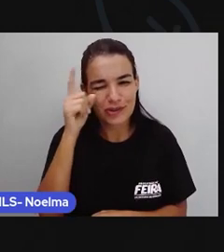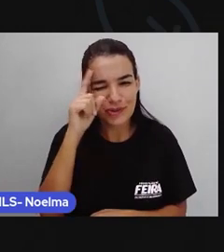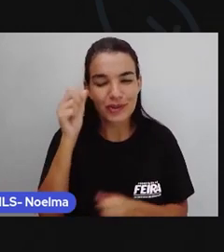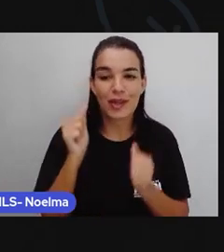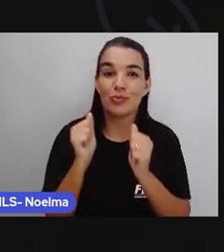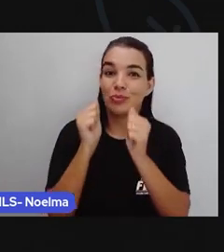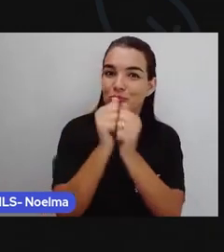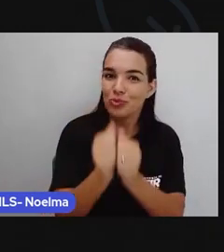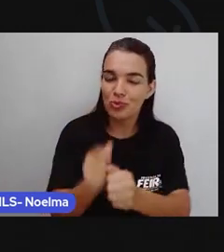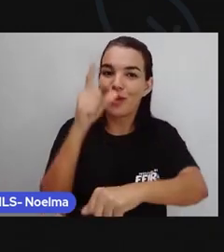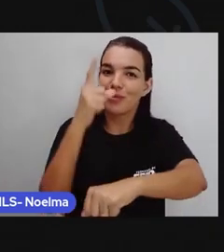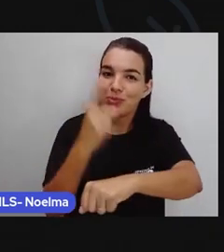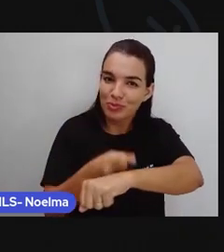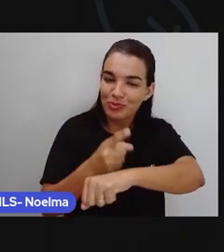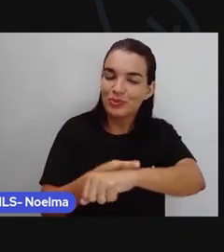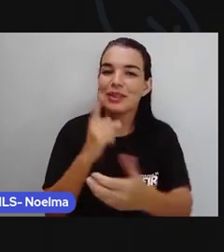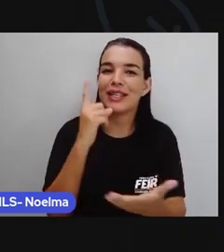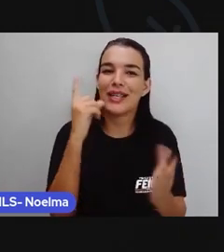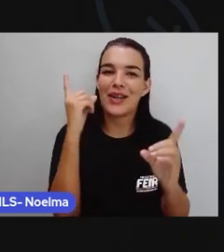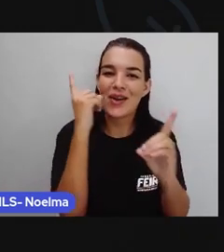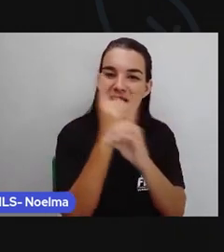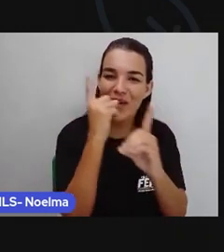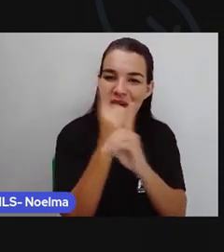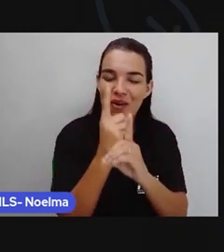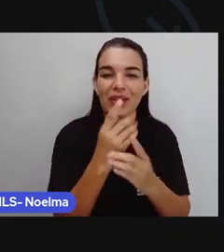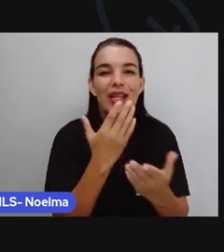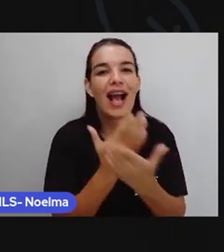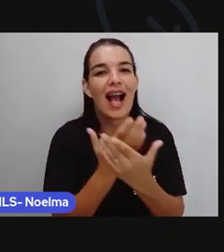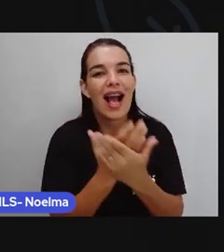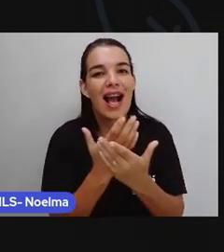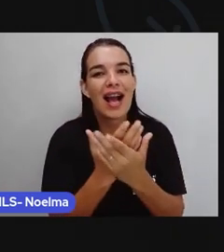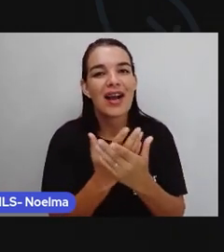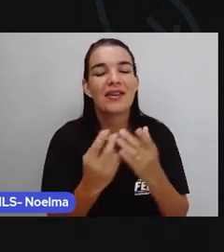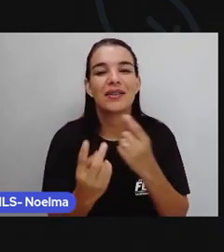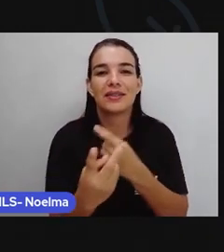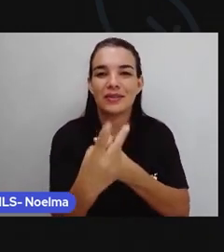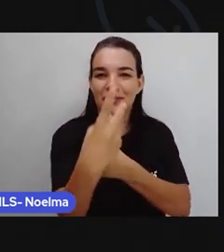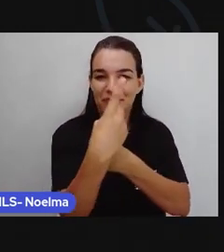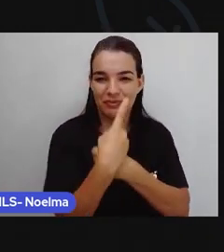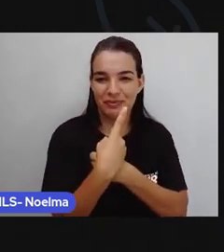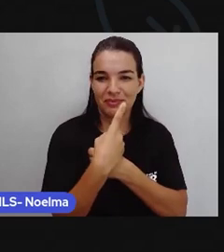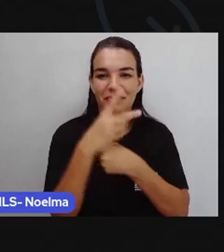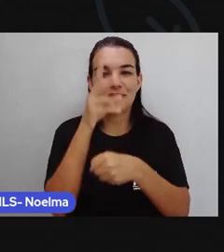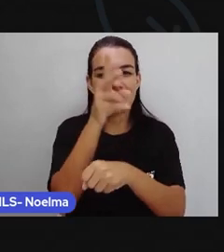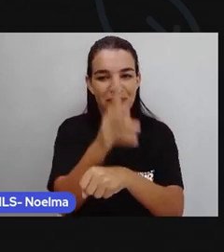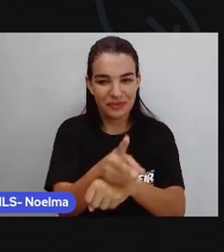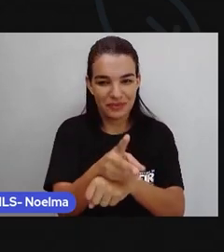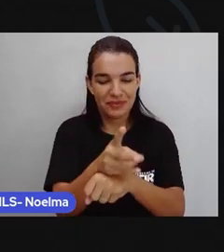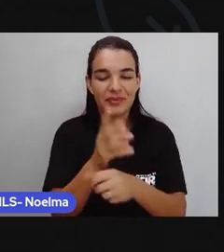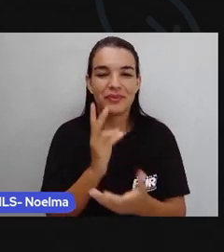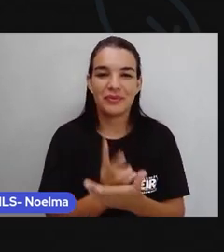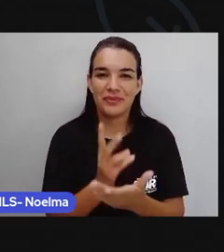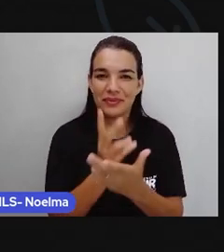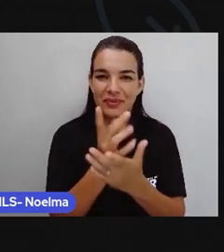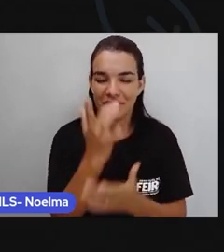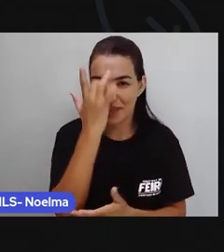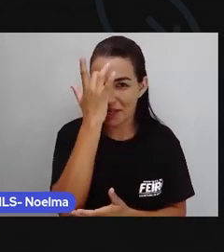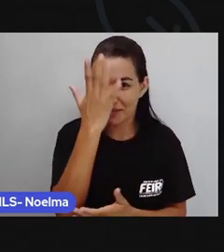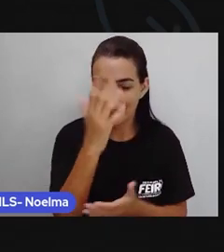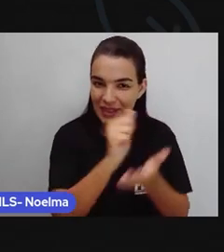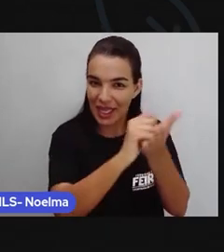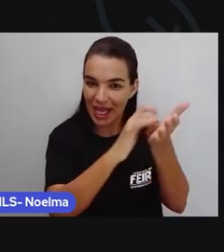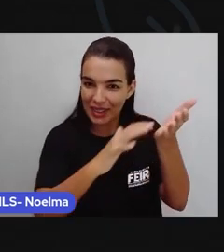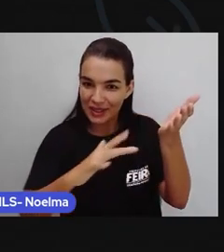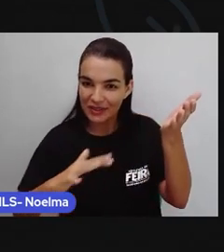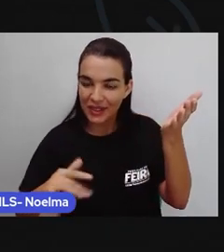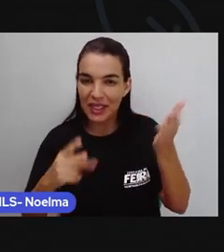encontro aqui marcado, né? Com as nossas videoaulas para facilitar o andamento das atividades de vocês,